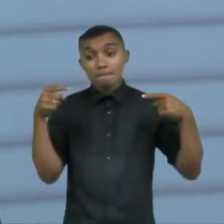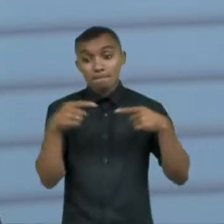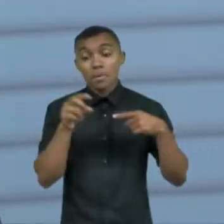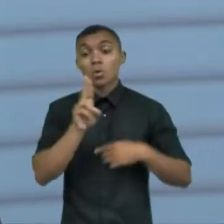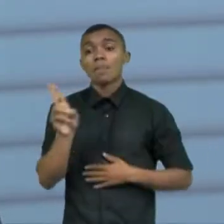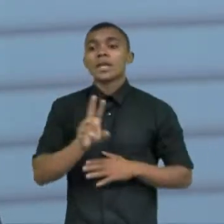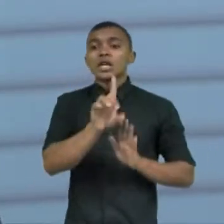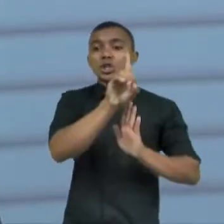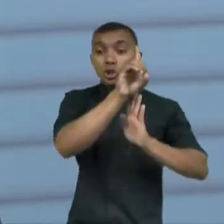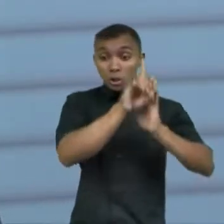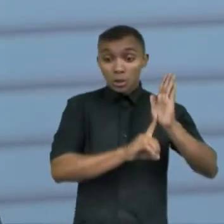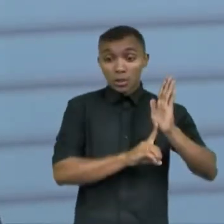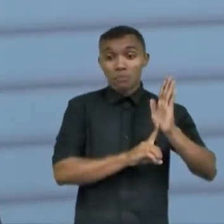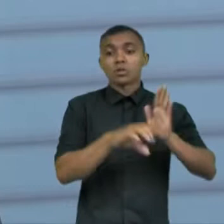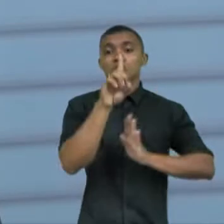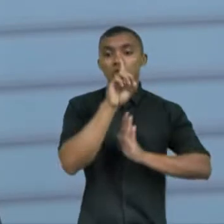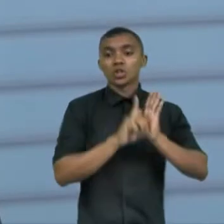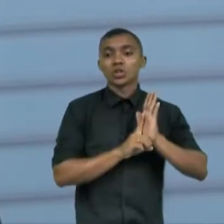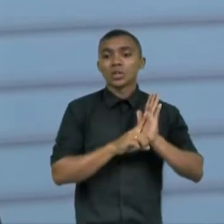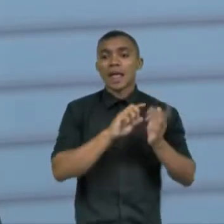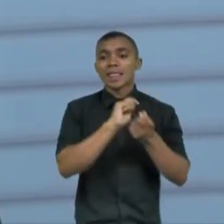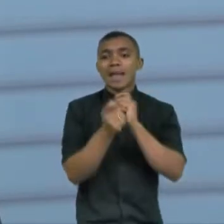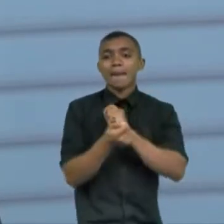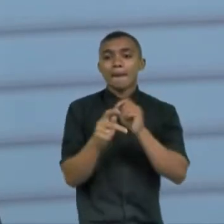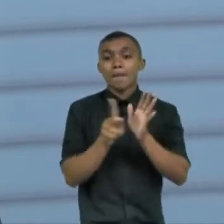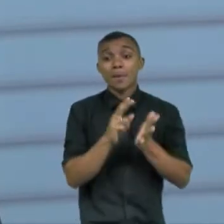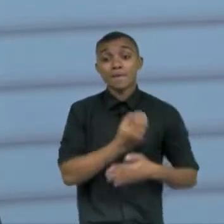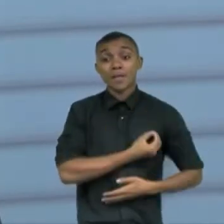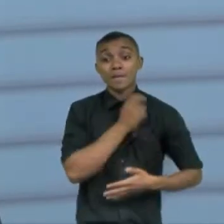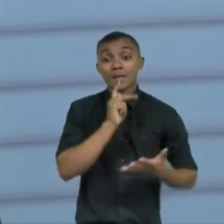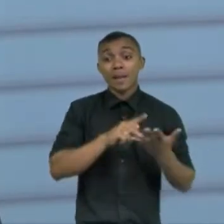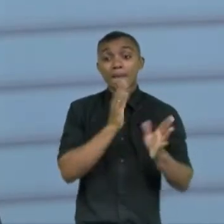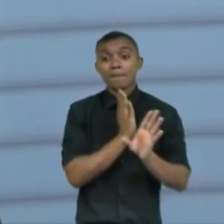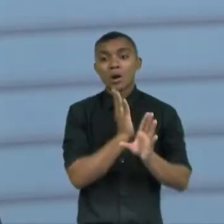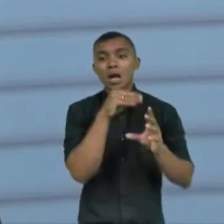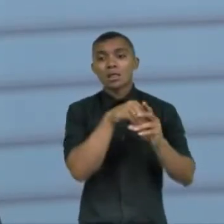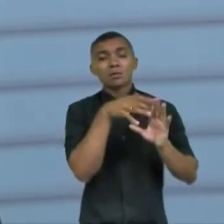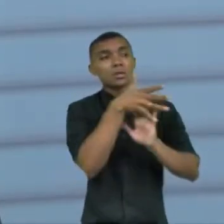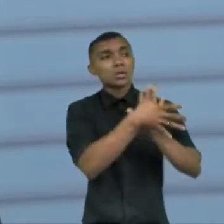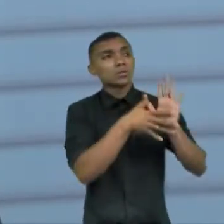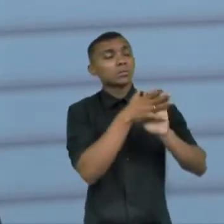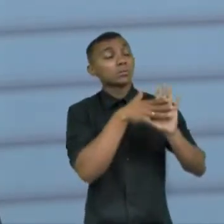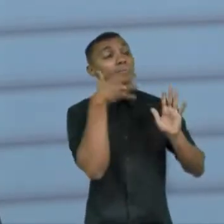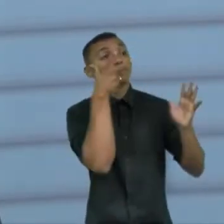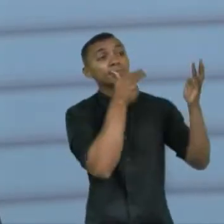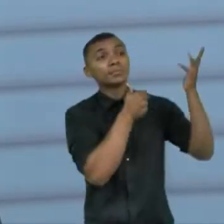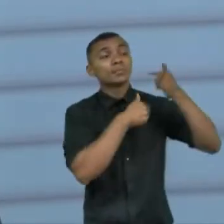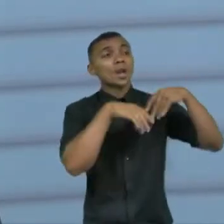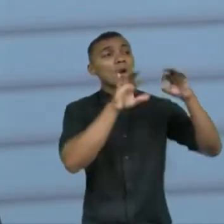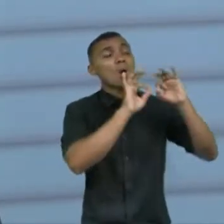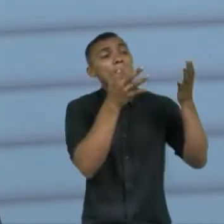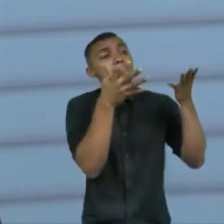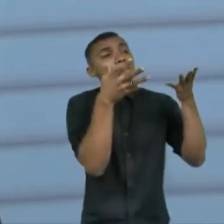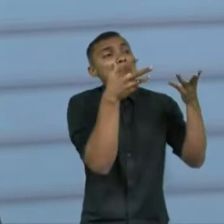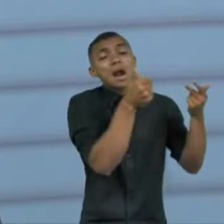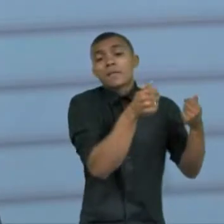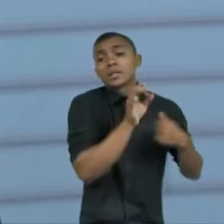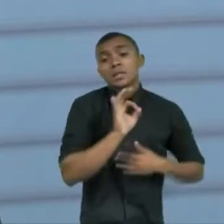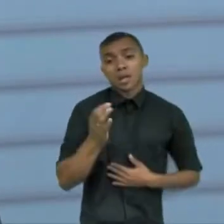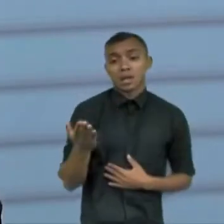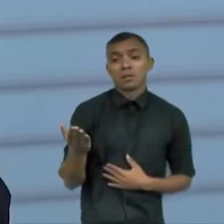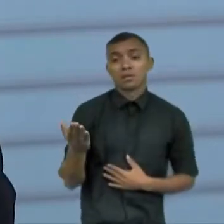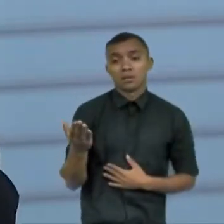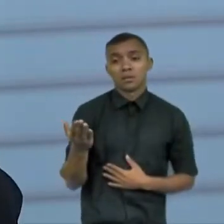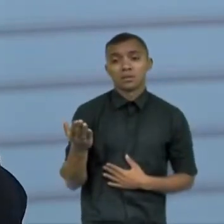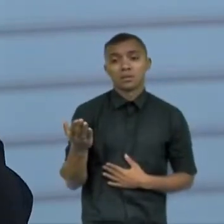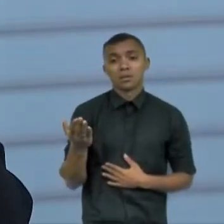os direitos e a realidade por quê? porque o que está escrito é muito bonito é muito bem feito é muito bem redigido são